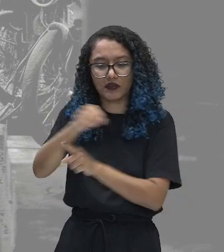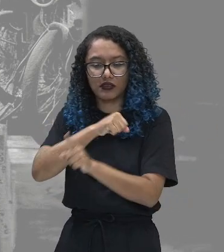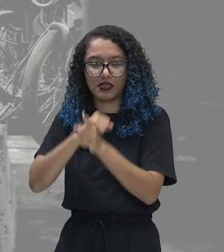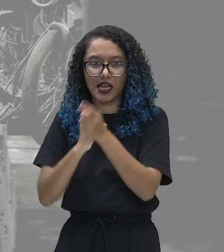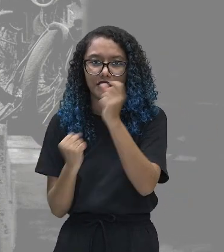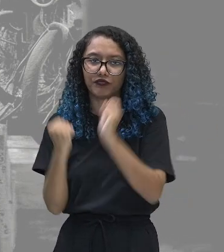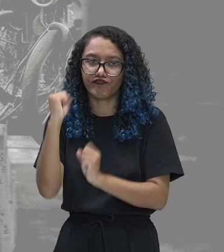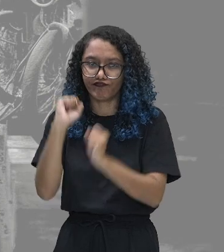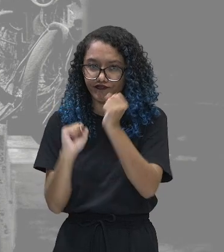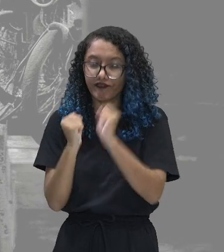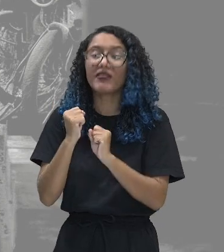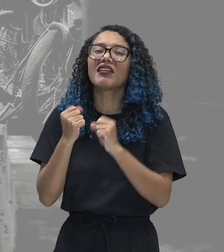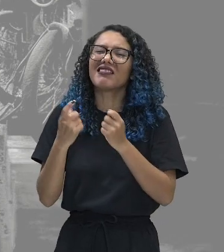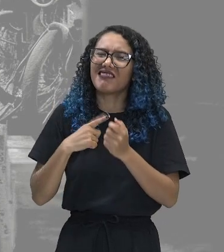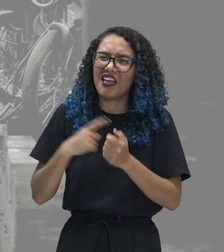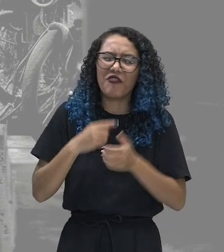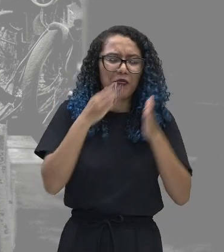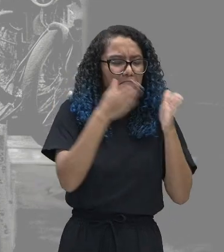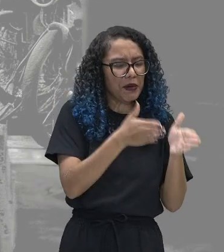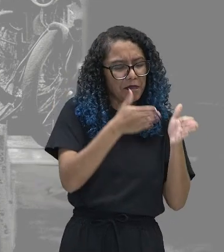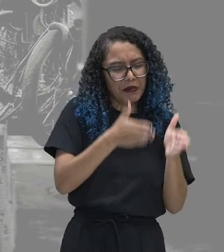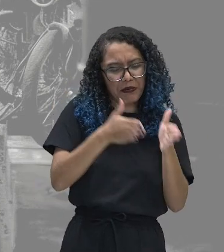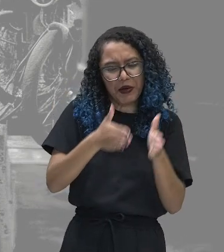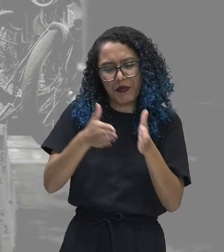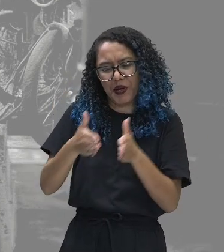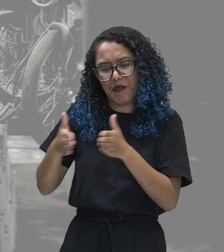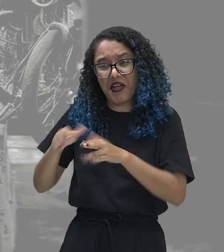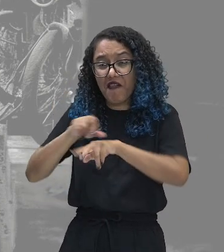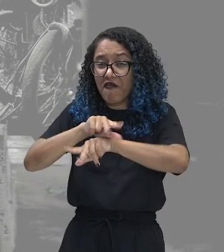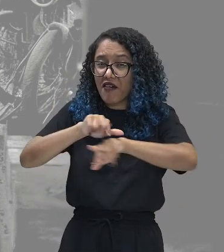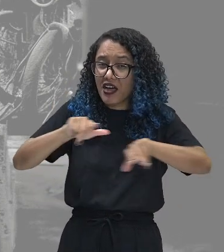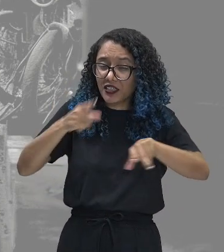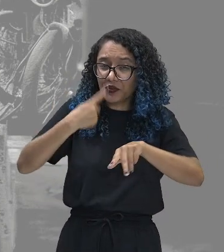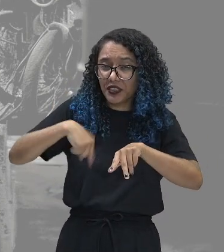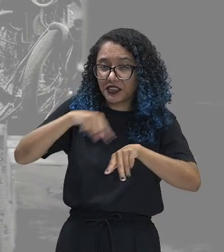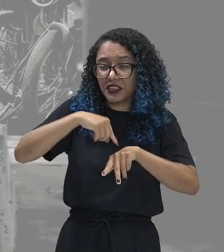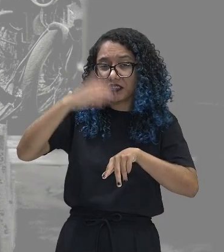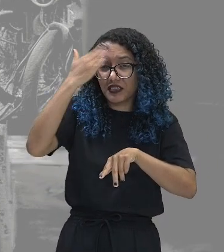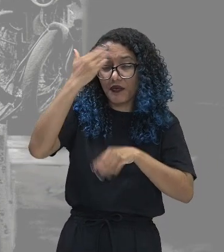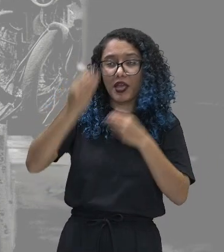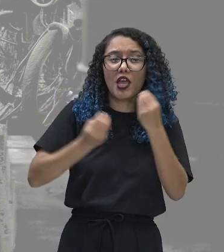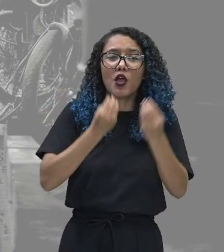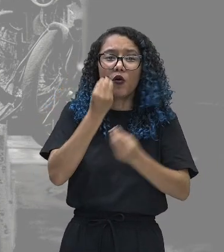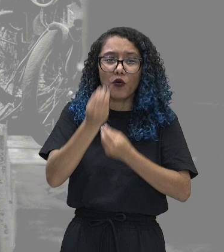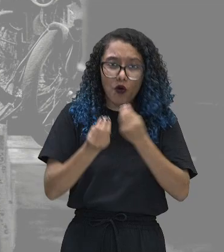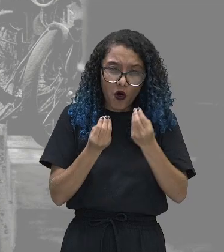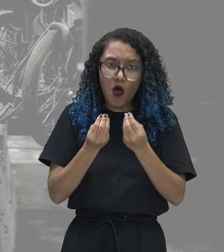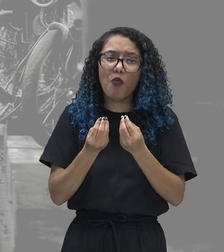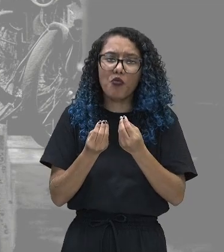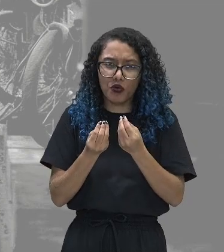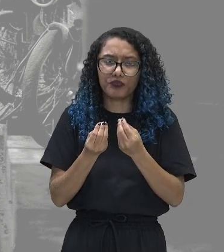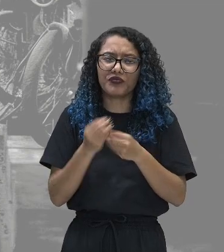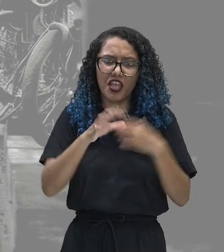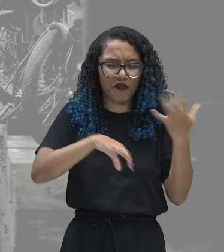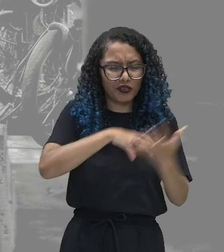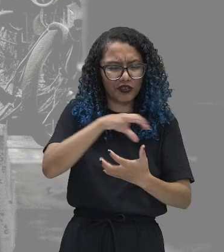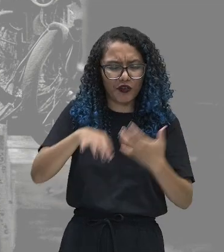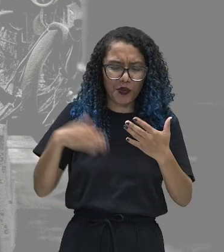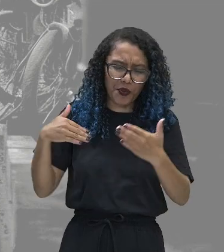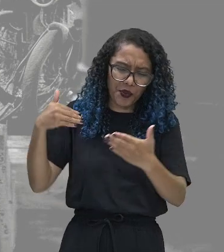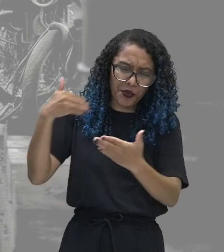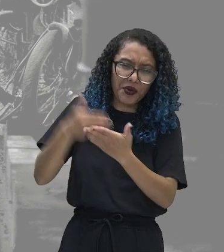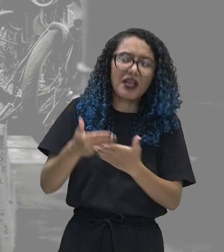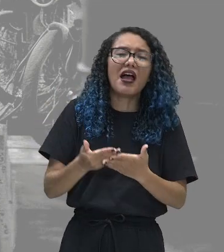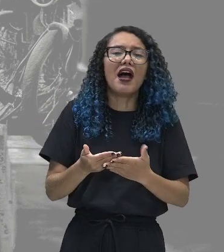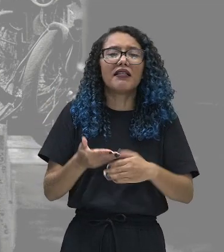fases para a gente compreender essas revoluções até chegar na modernidade, onde a tem indústrias, bens de consumo